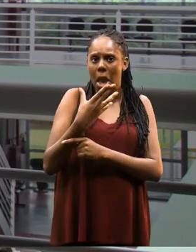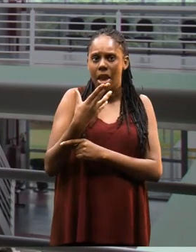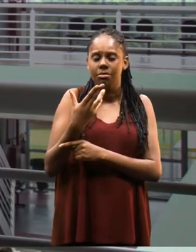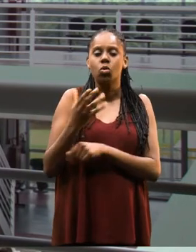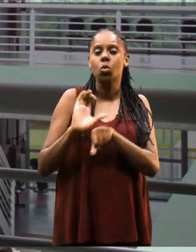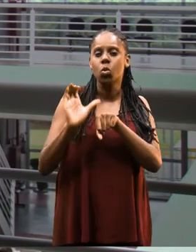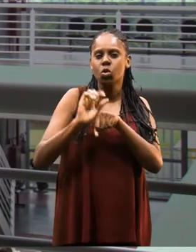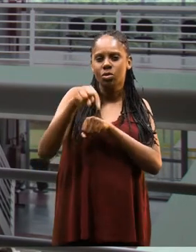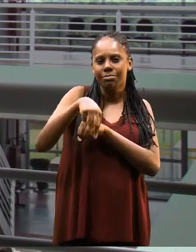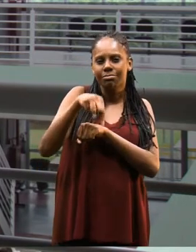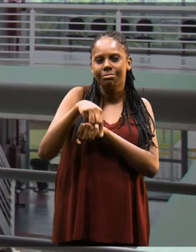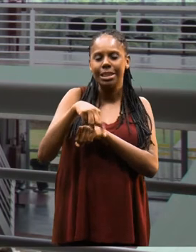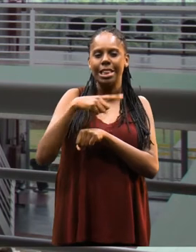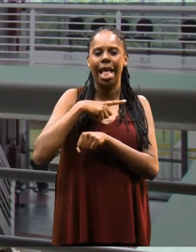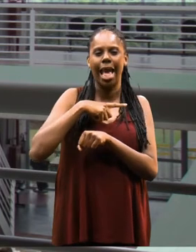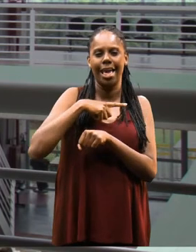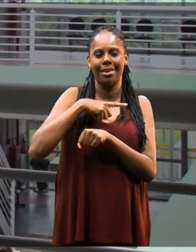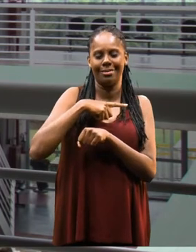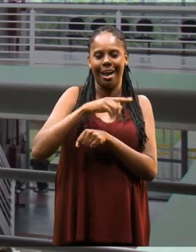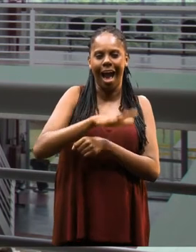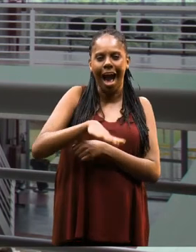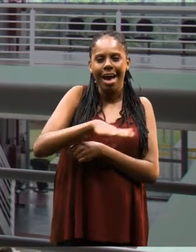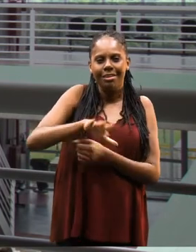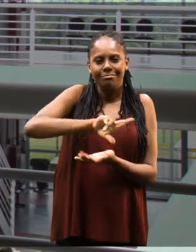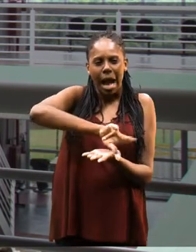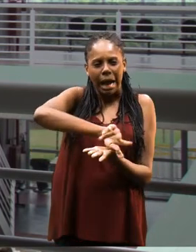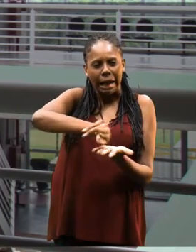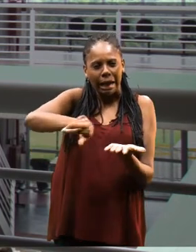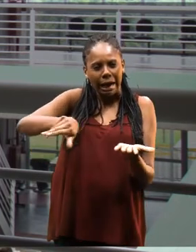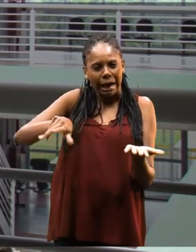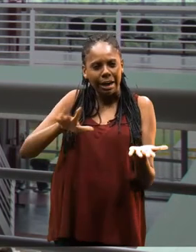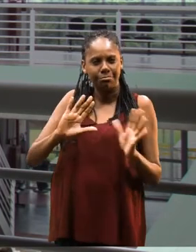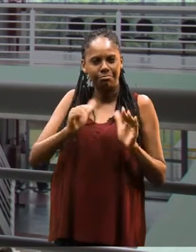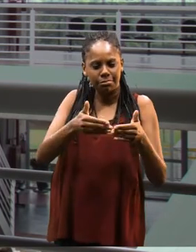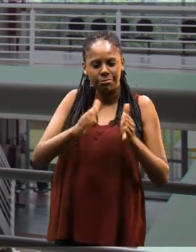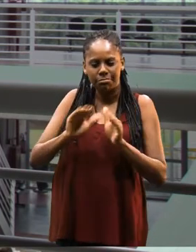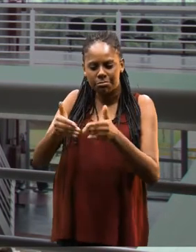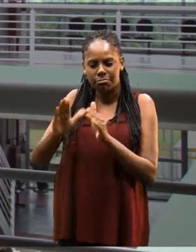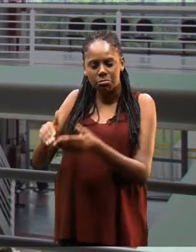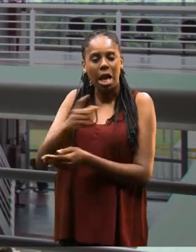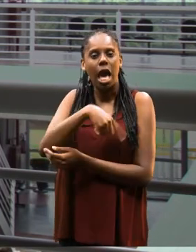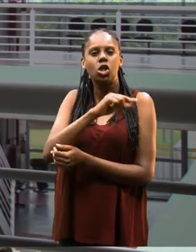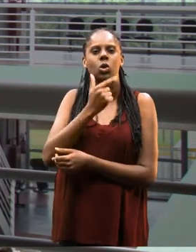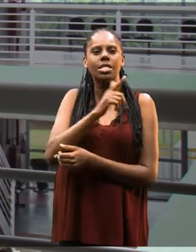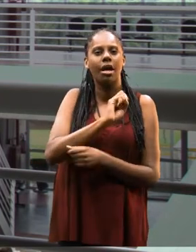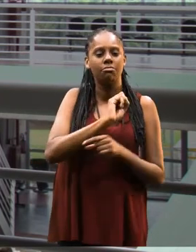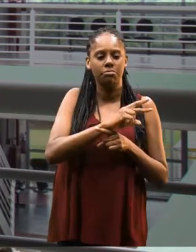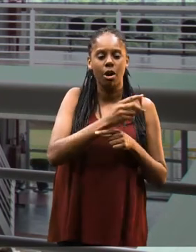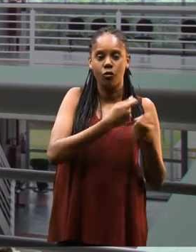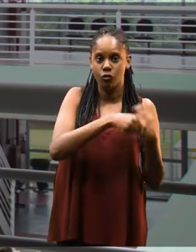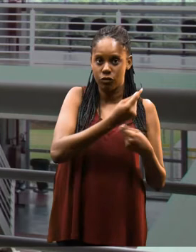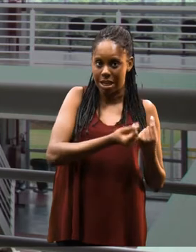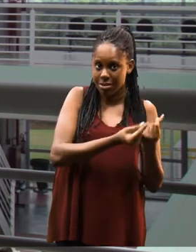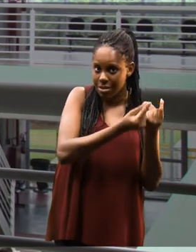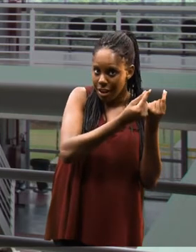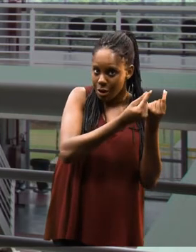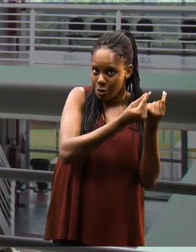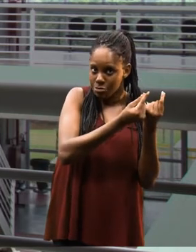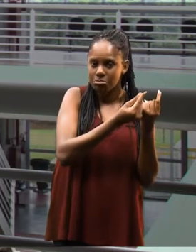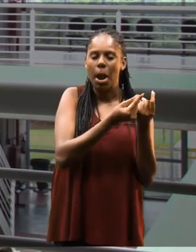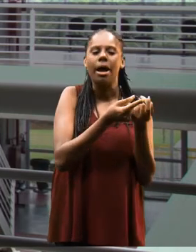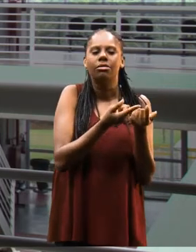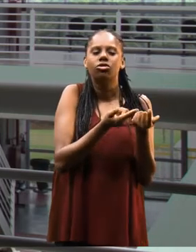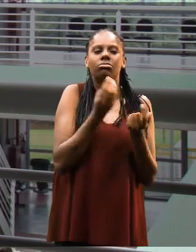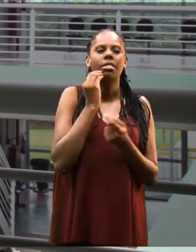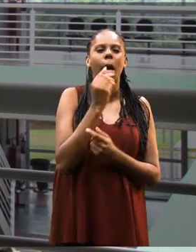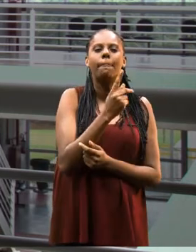bem no mercado. Como o nosso curso tem uma grande variedade de áreas de concentração, eles conseguem se posicionar tanto no mercado financeiro,